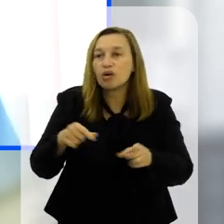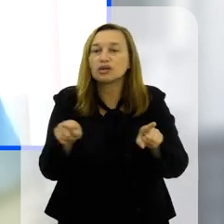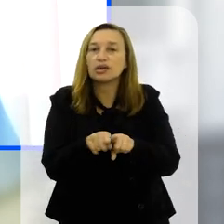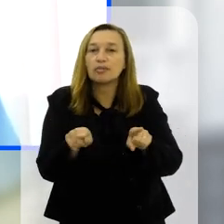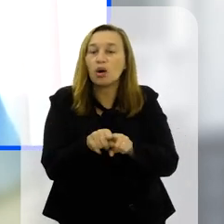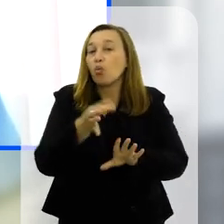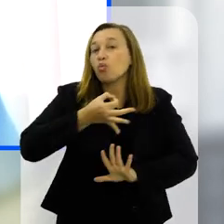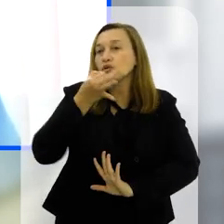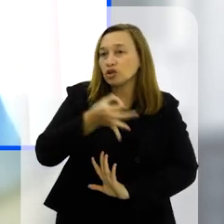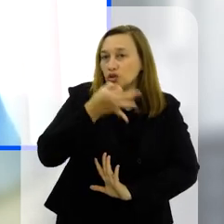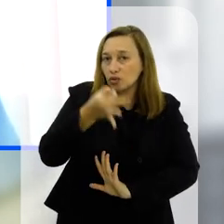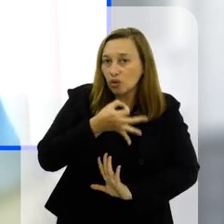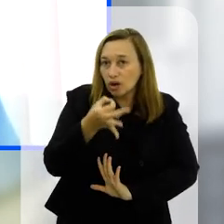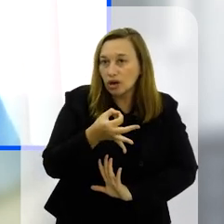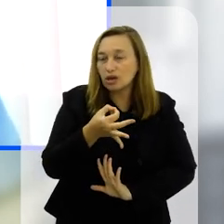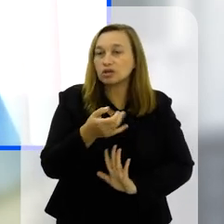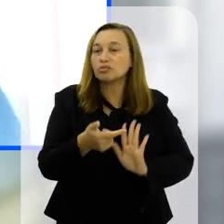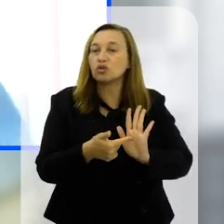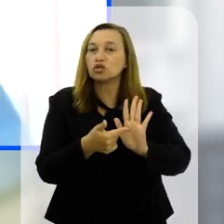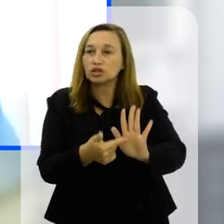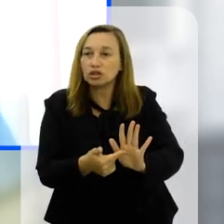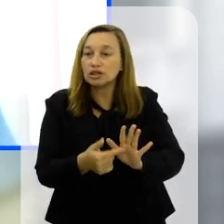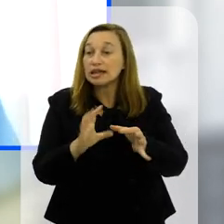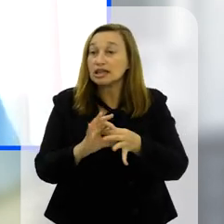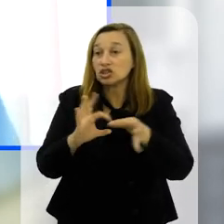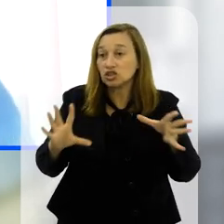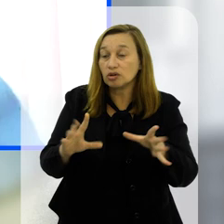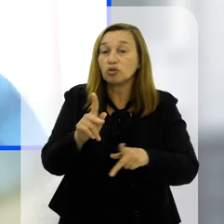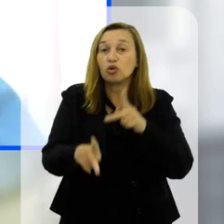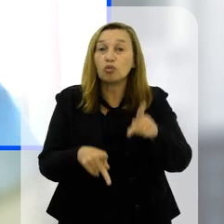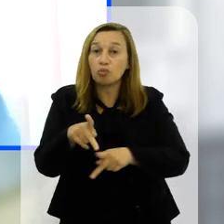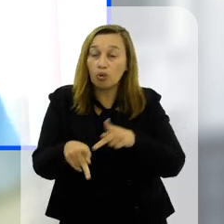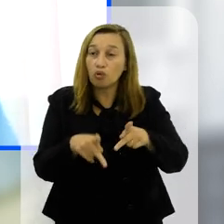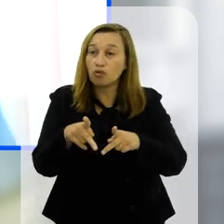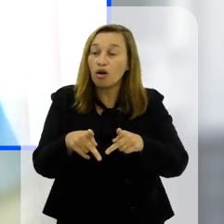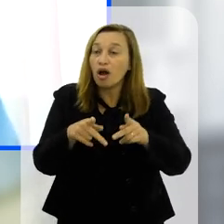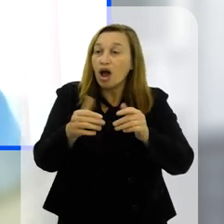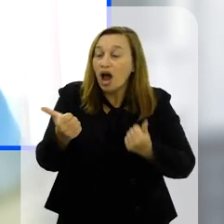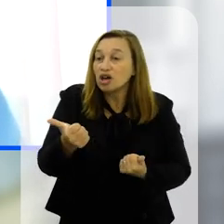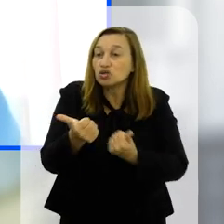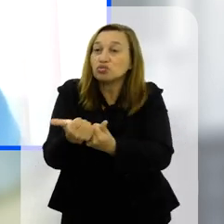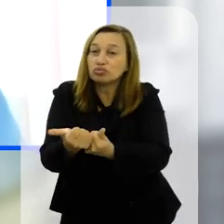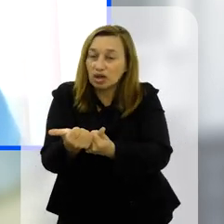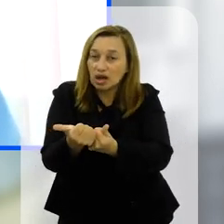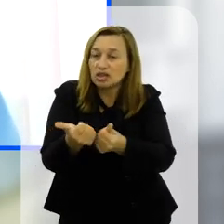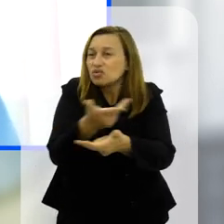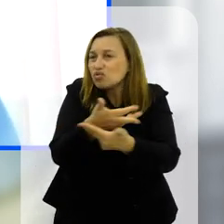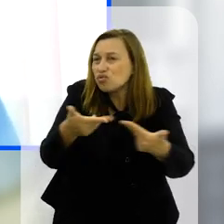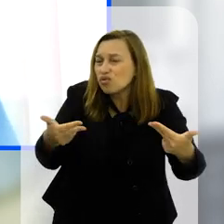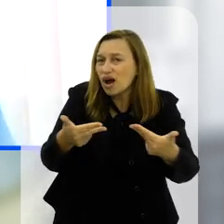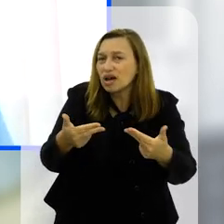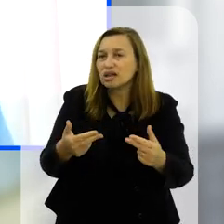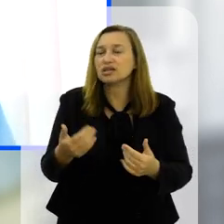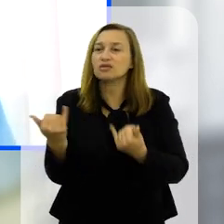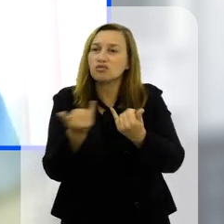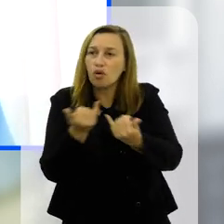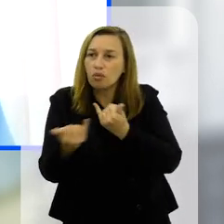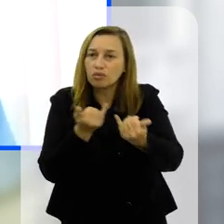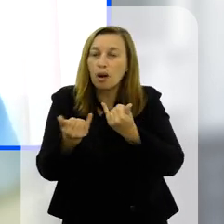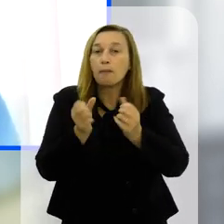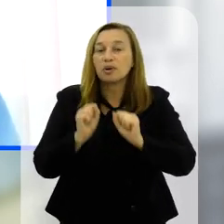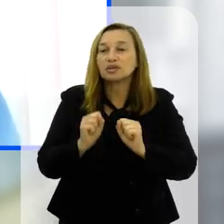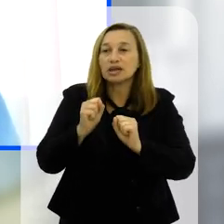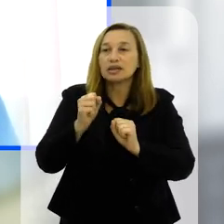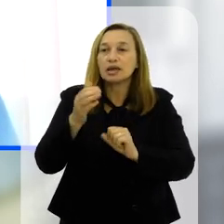também, né, sugestões, sinalizações permitimos que a sociedade também contribuísse com várias colocações ali pra que a gente